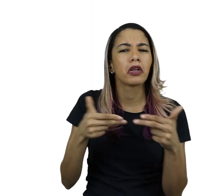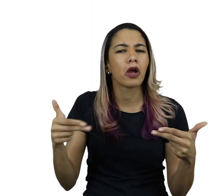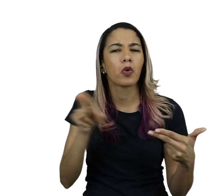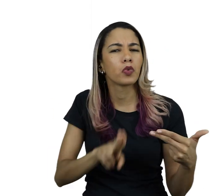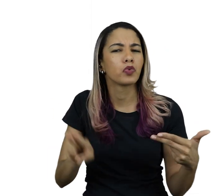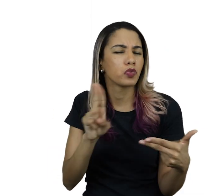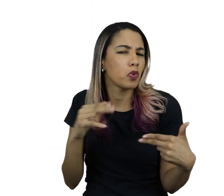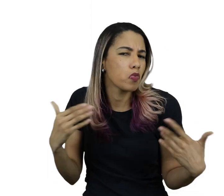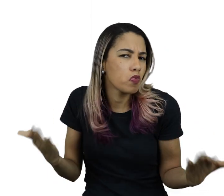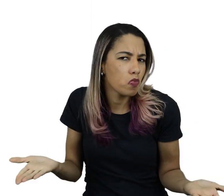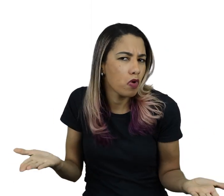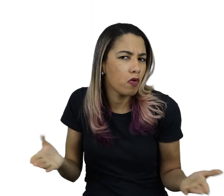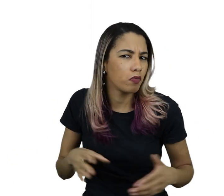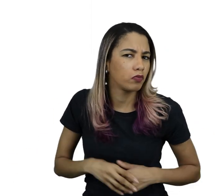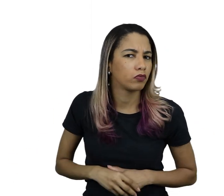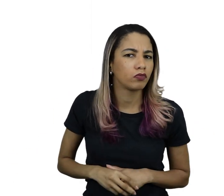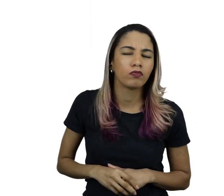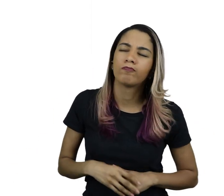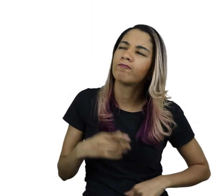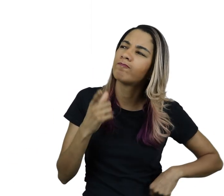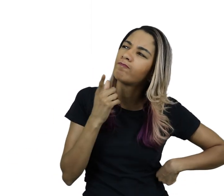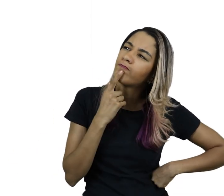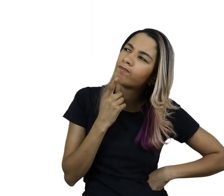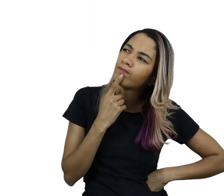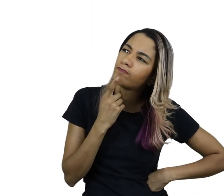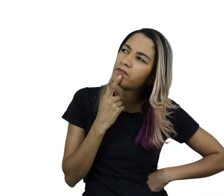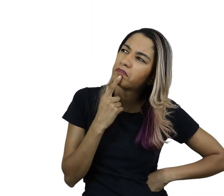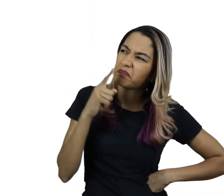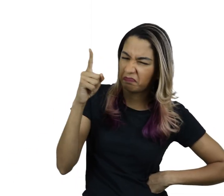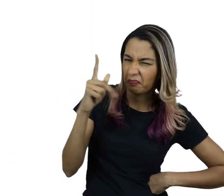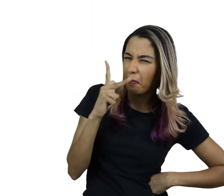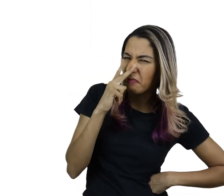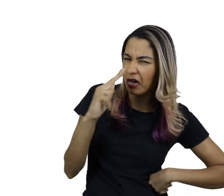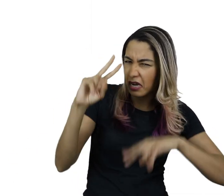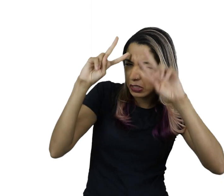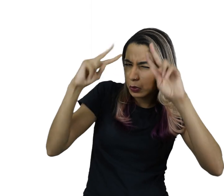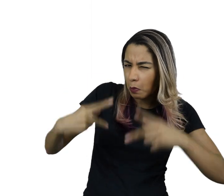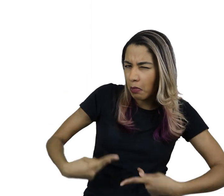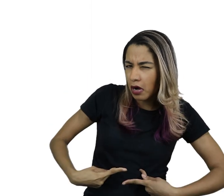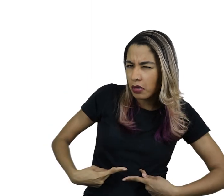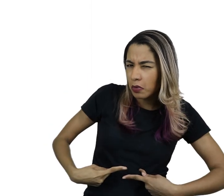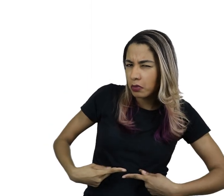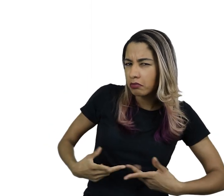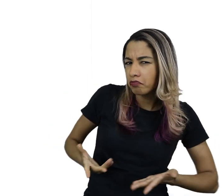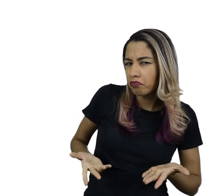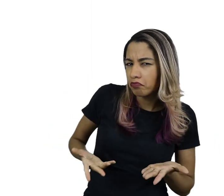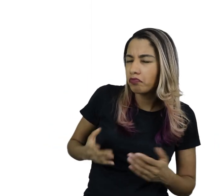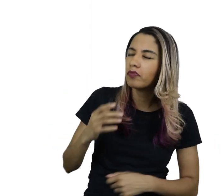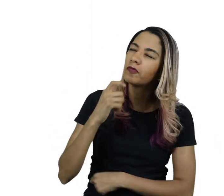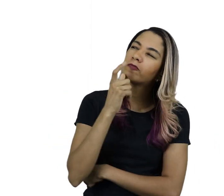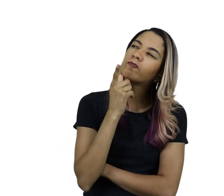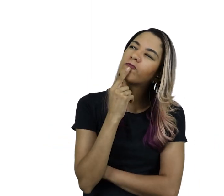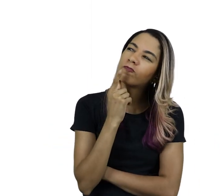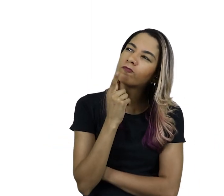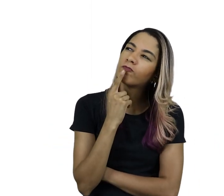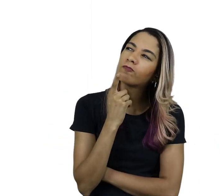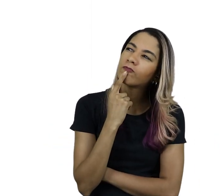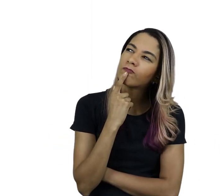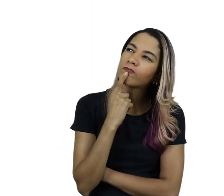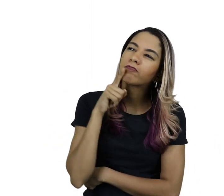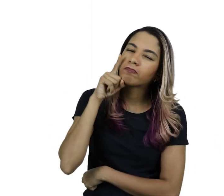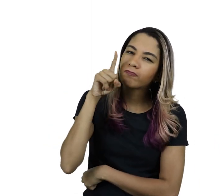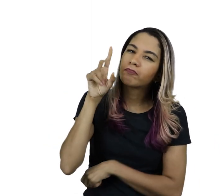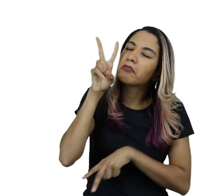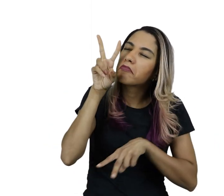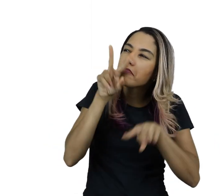parece ter sido feita? É possível reconhecer uma figura humana? Ao